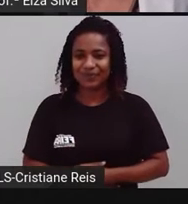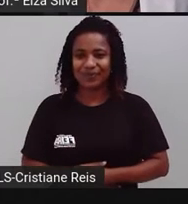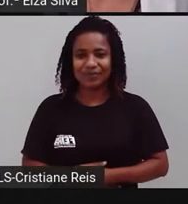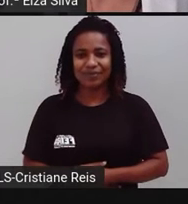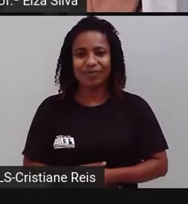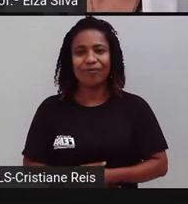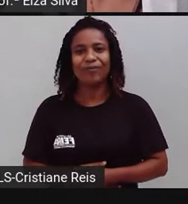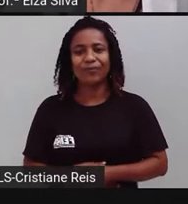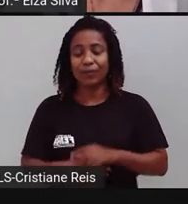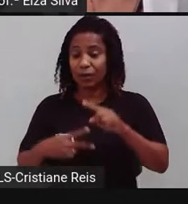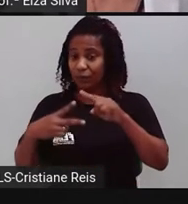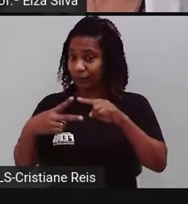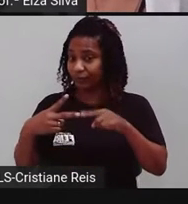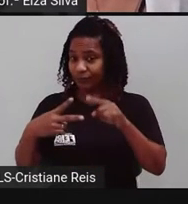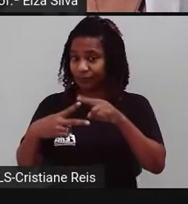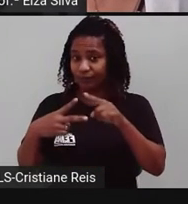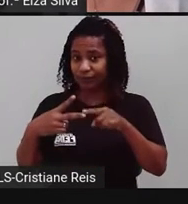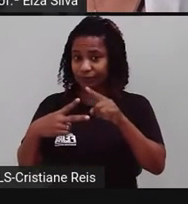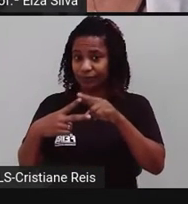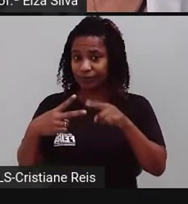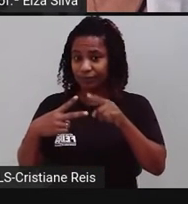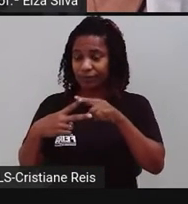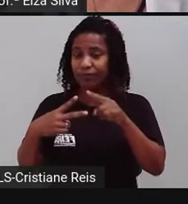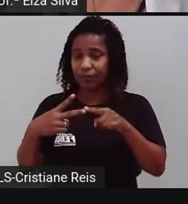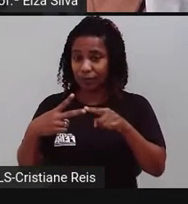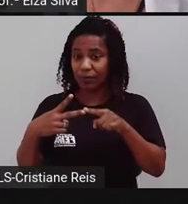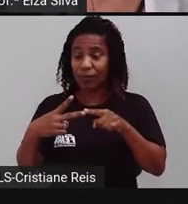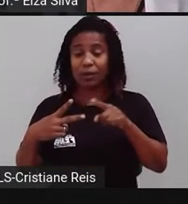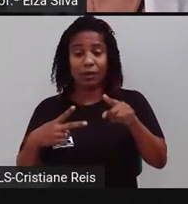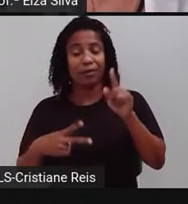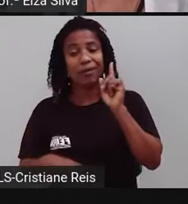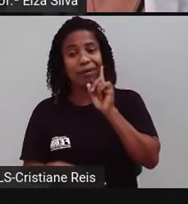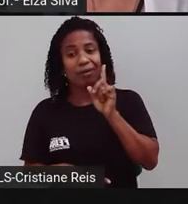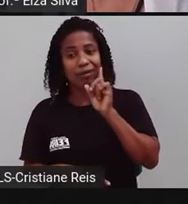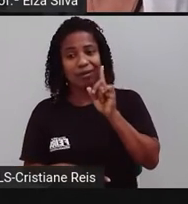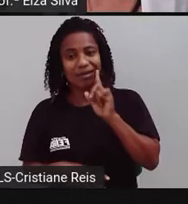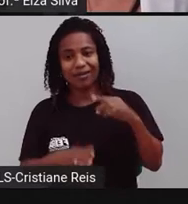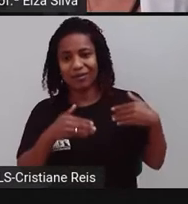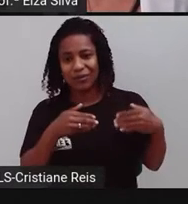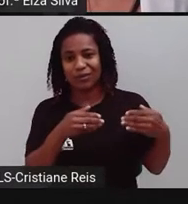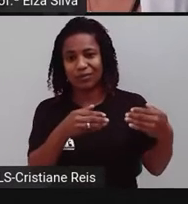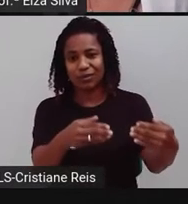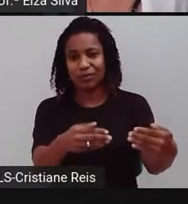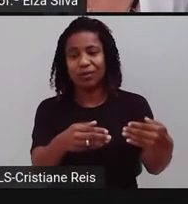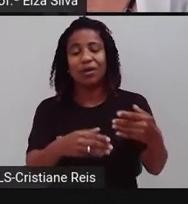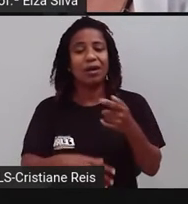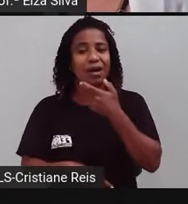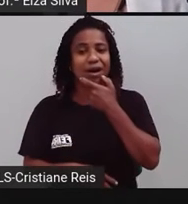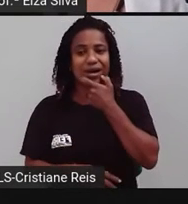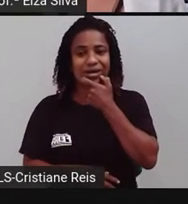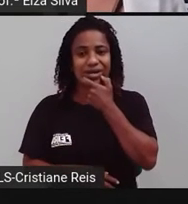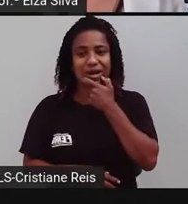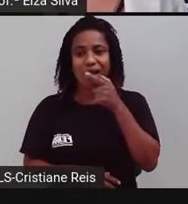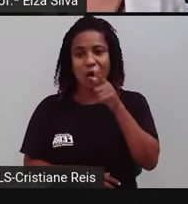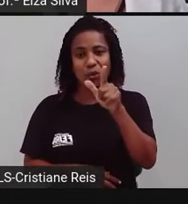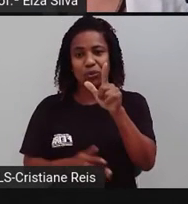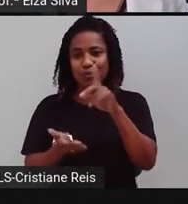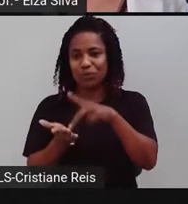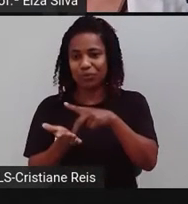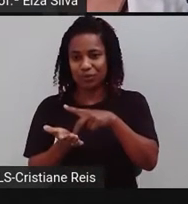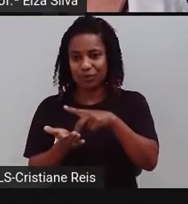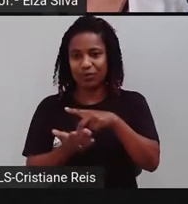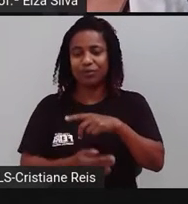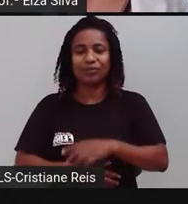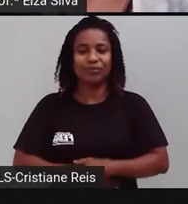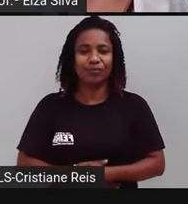ambos falam a língua inglesa. English, o language. Agora, o que eu gostaria de destacar para